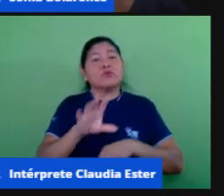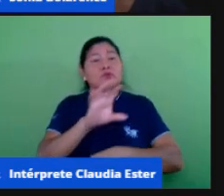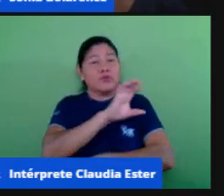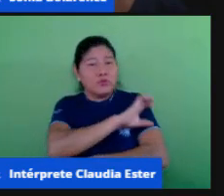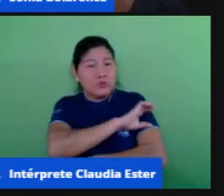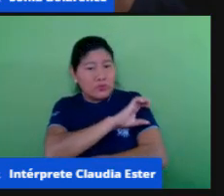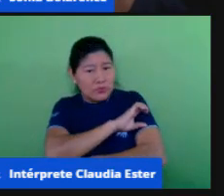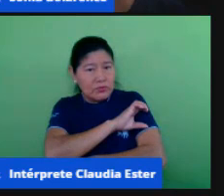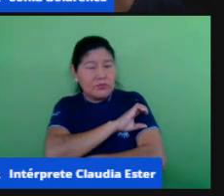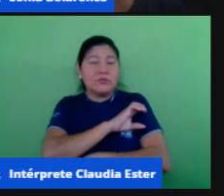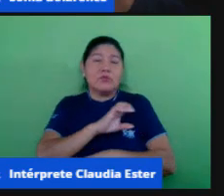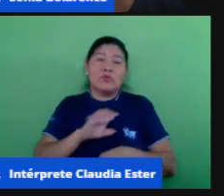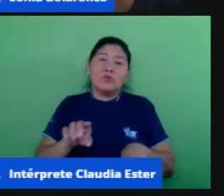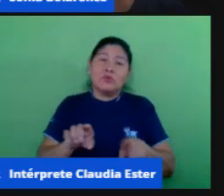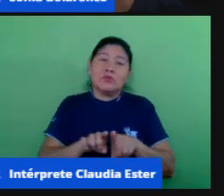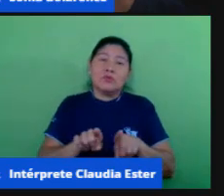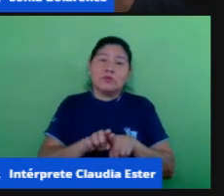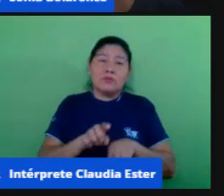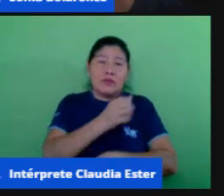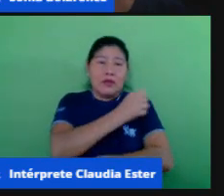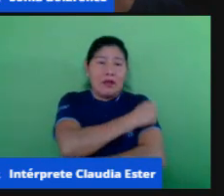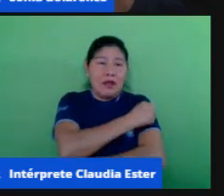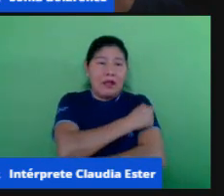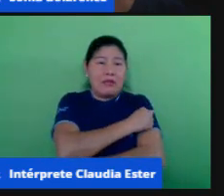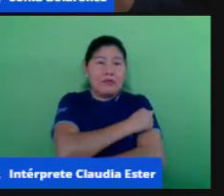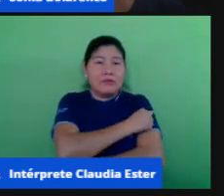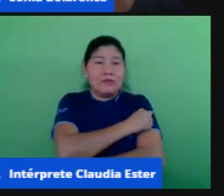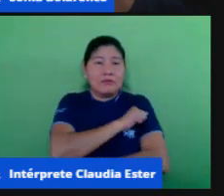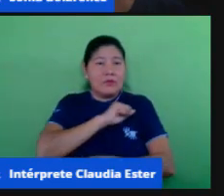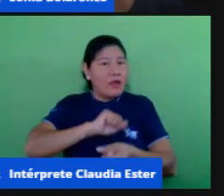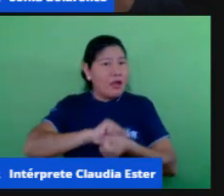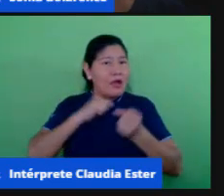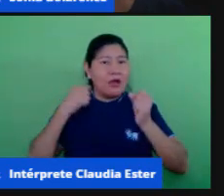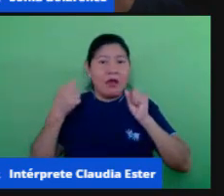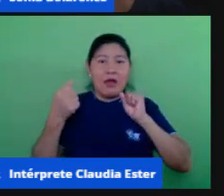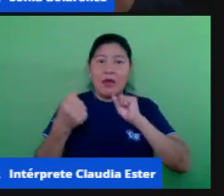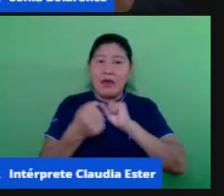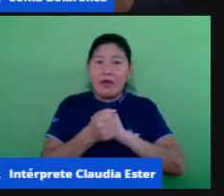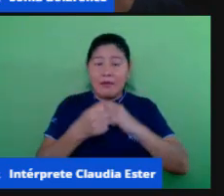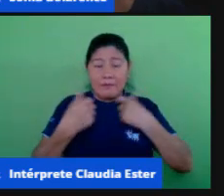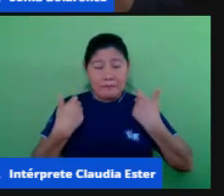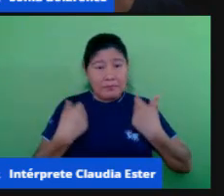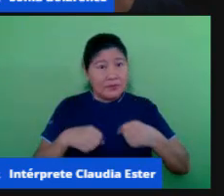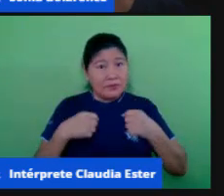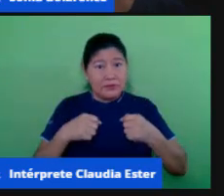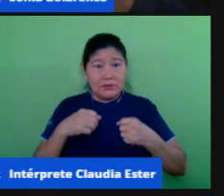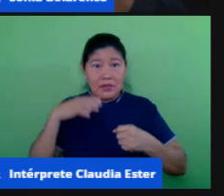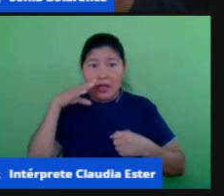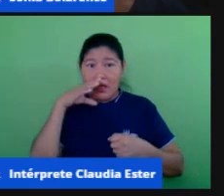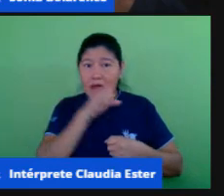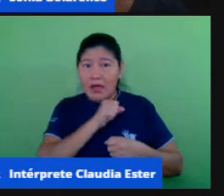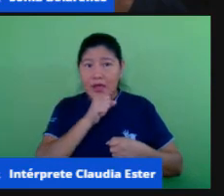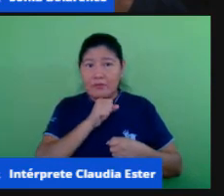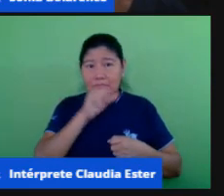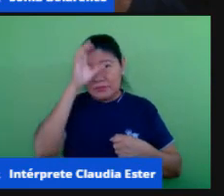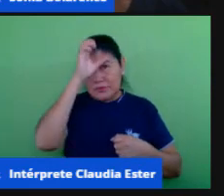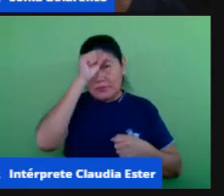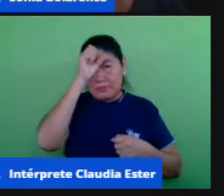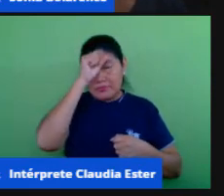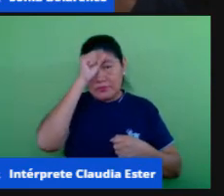para se adaptarem a essa nova realidade né então esse é o maior desafio